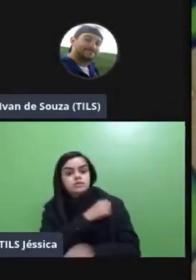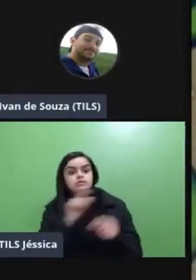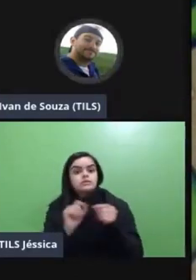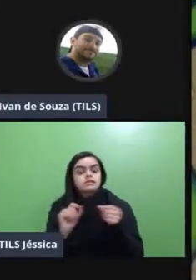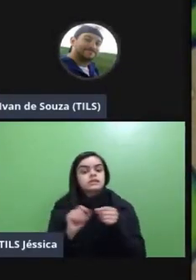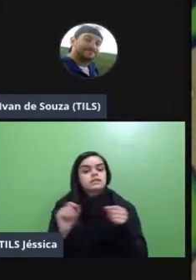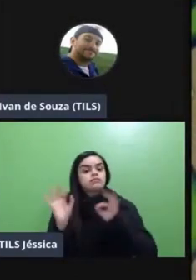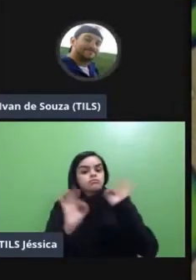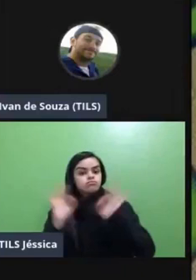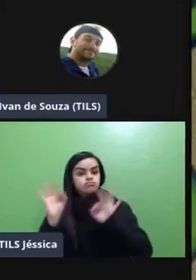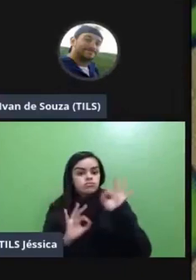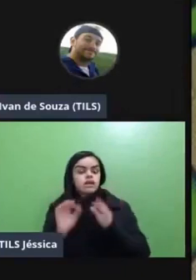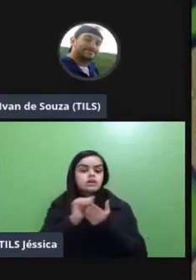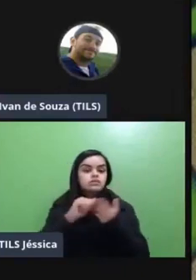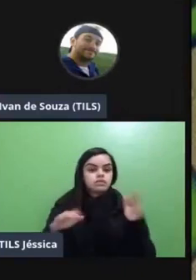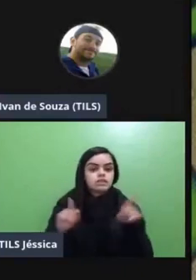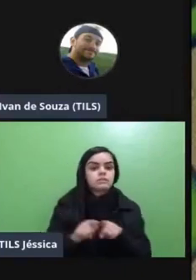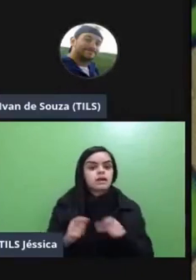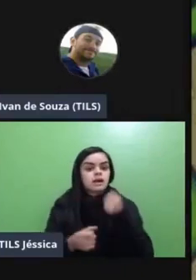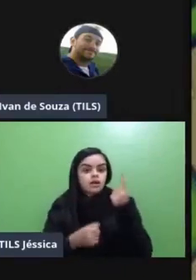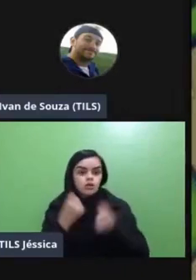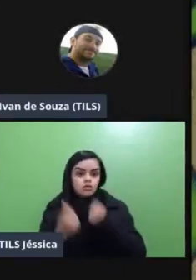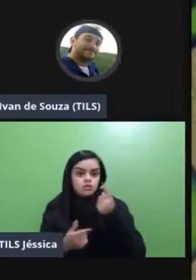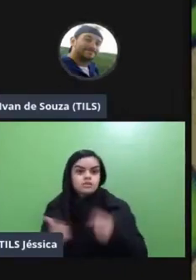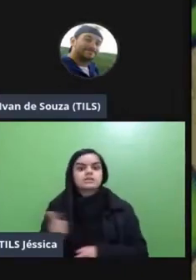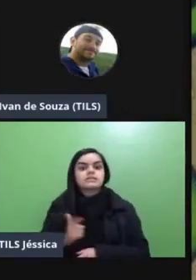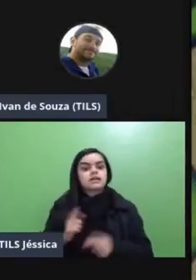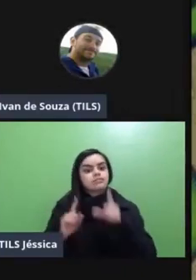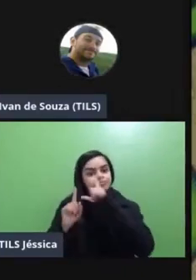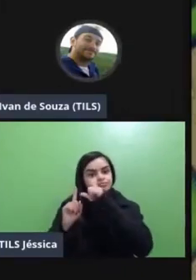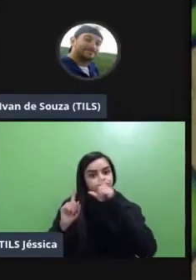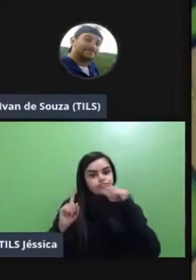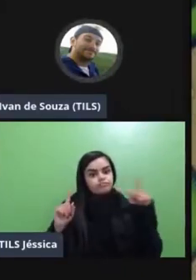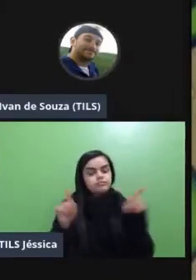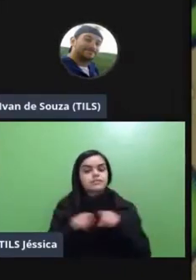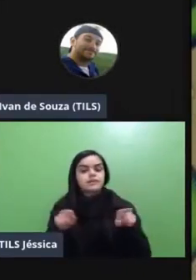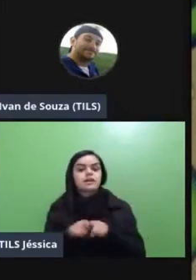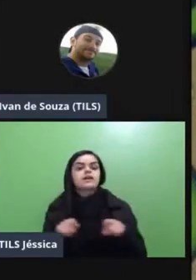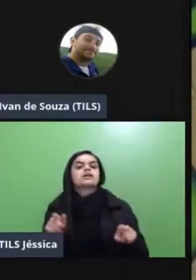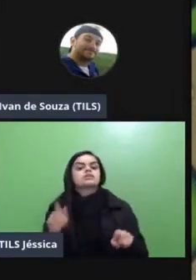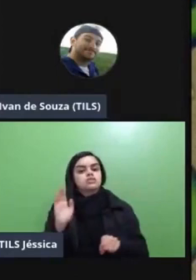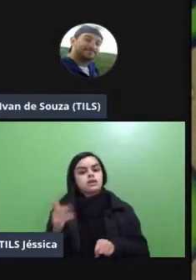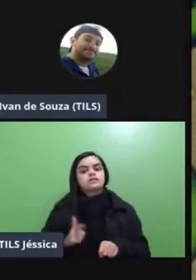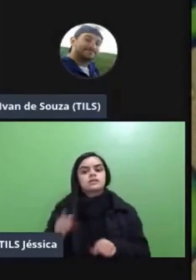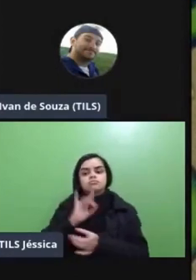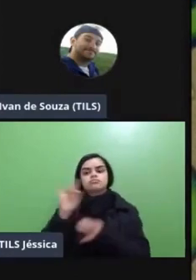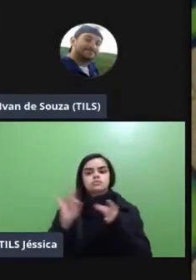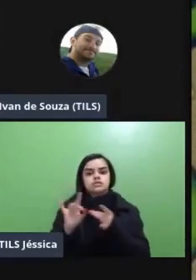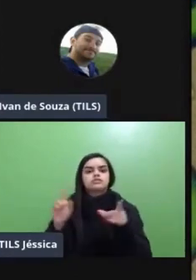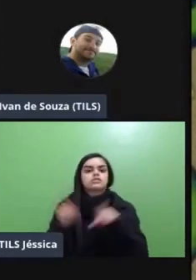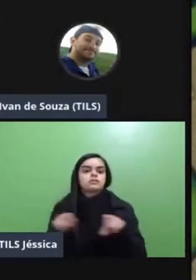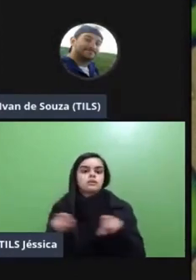montar várias atividades algumas delas vão ter esse elemento digital é e eu vou estar numa estação específica como a rotação